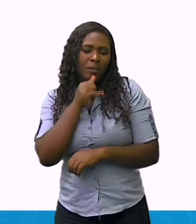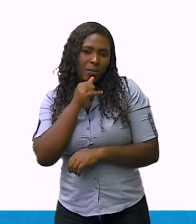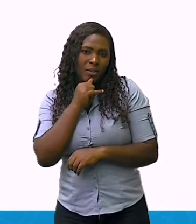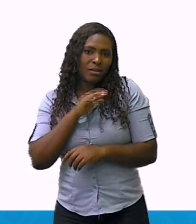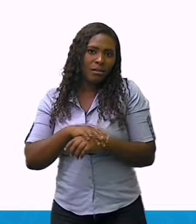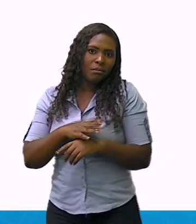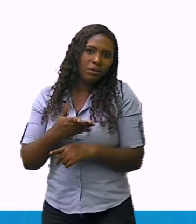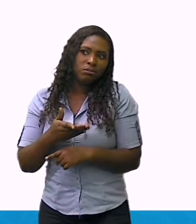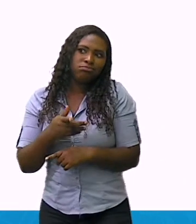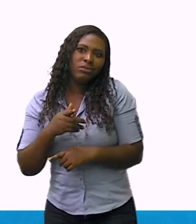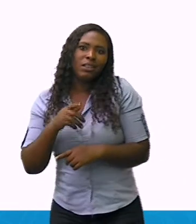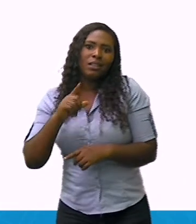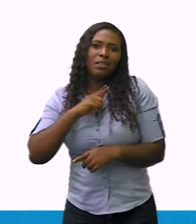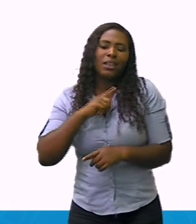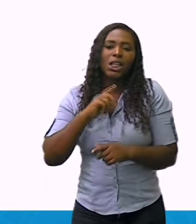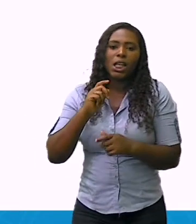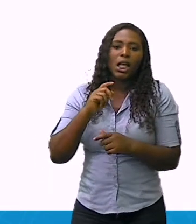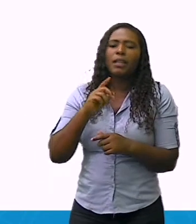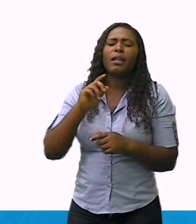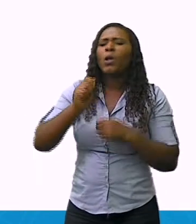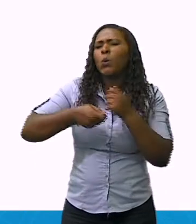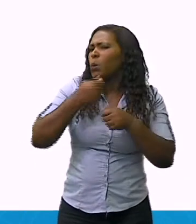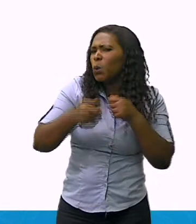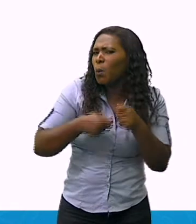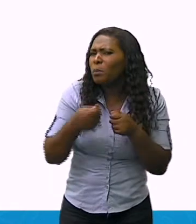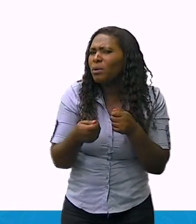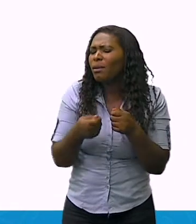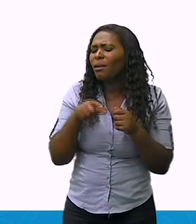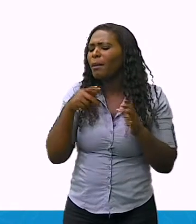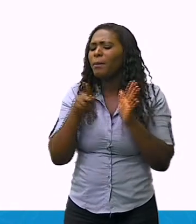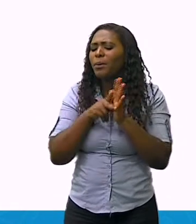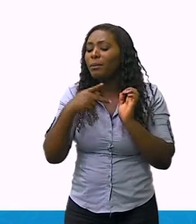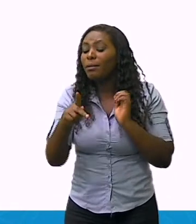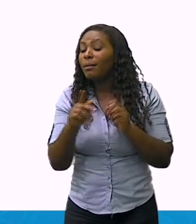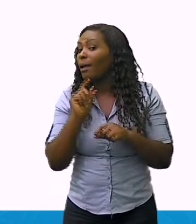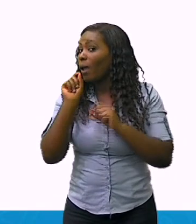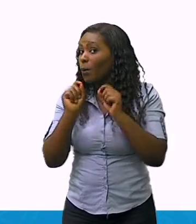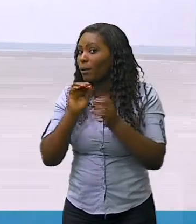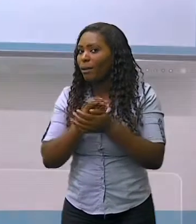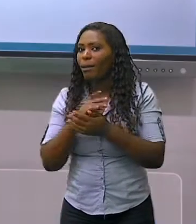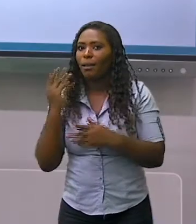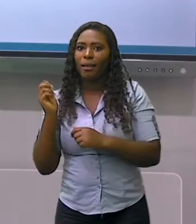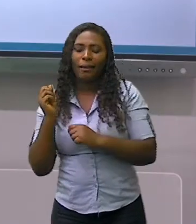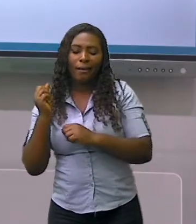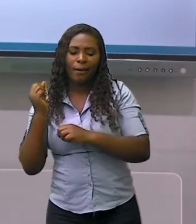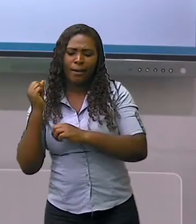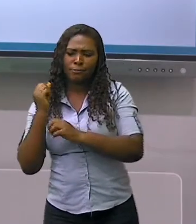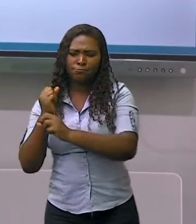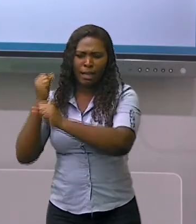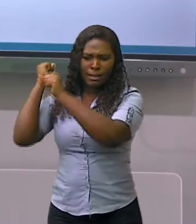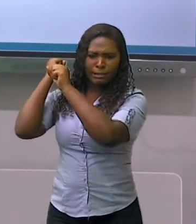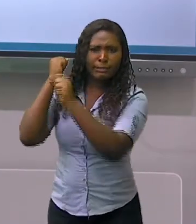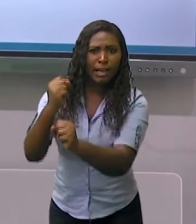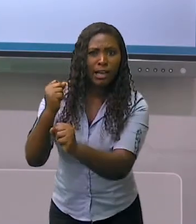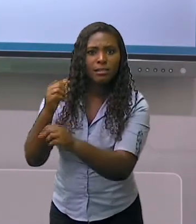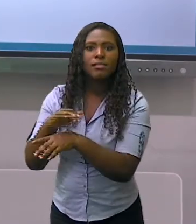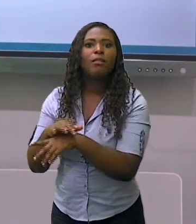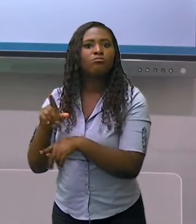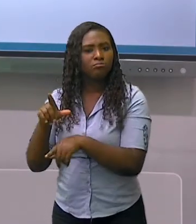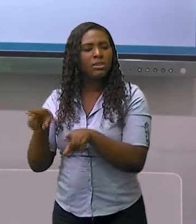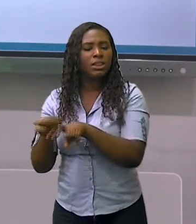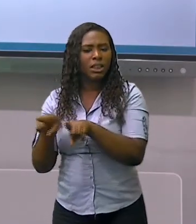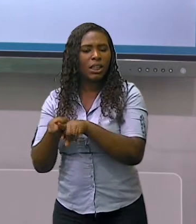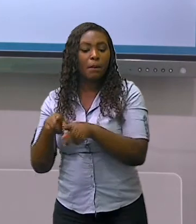desenvolvidas por estes grupos, temos a caça, a pesca e também o extrativismo,